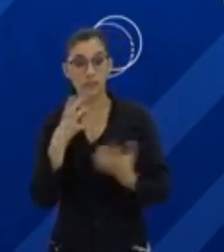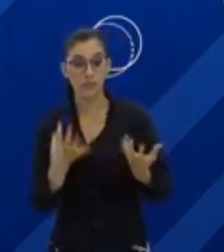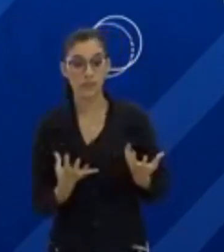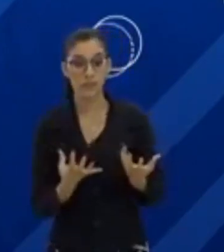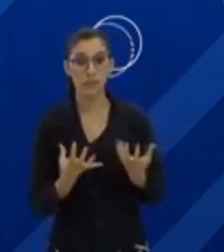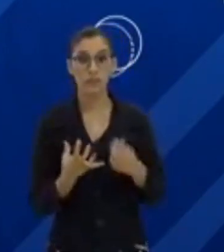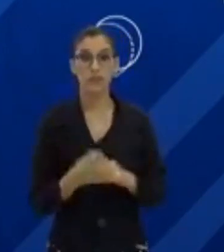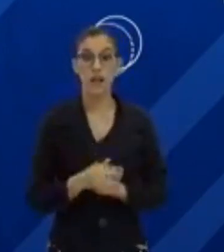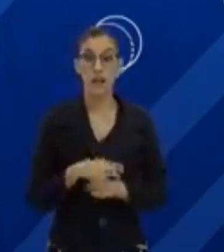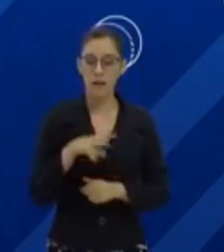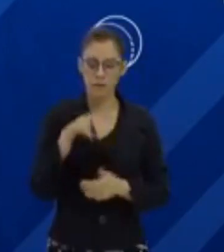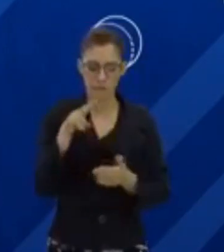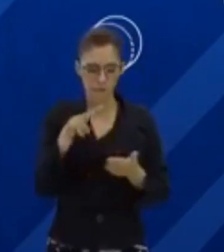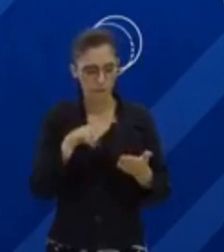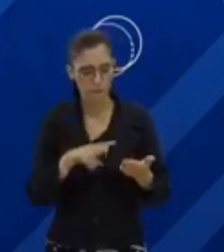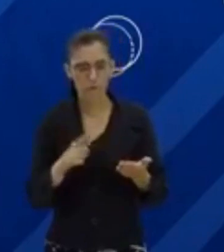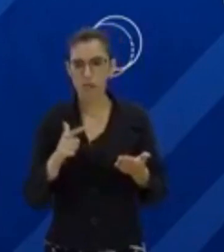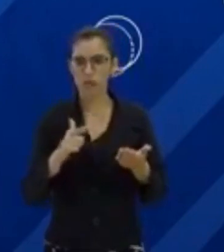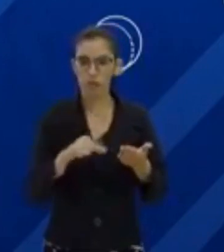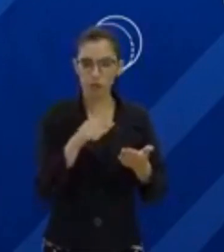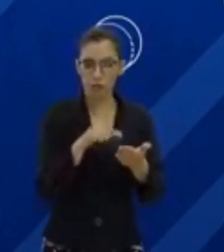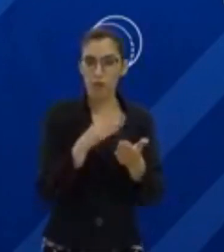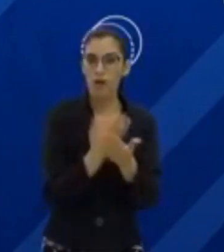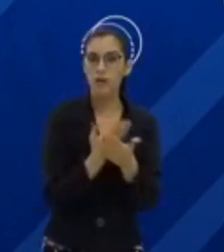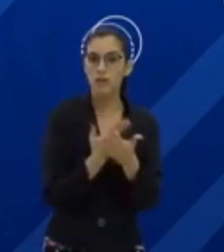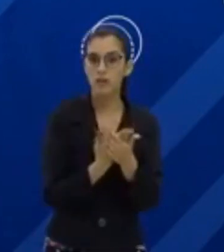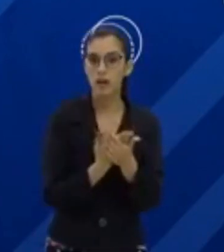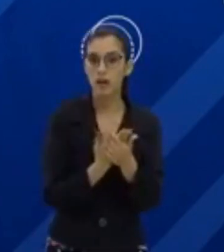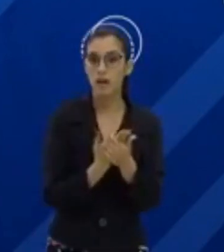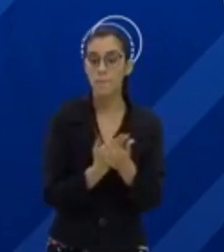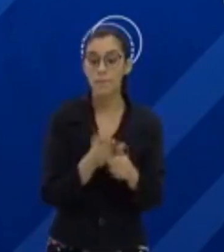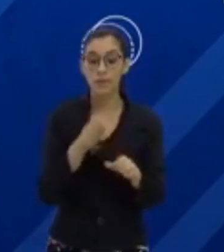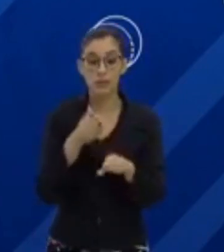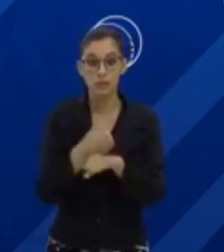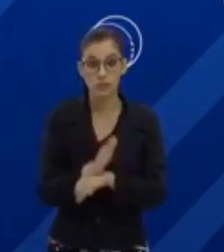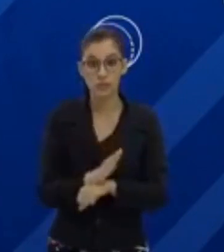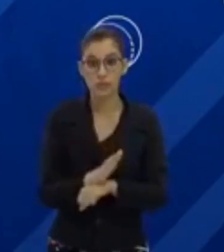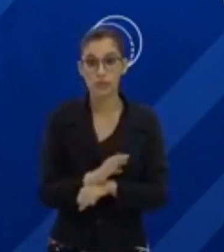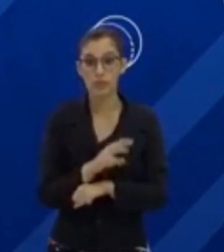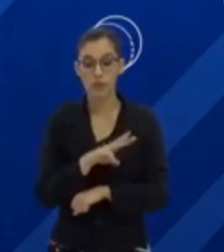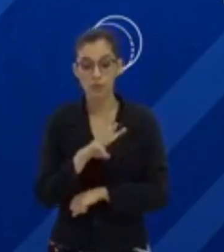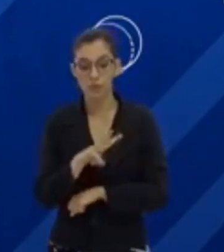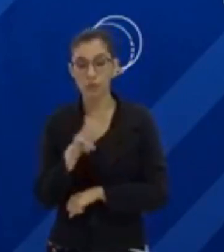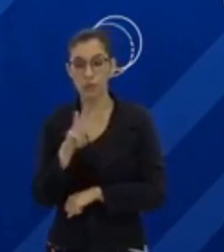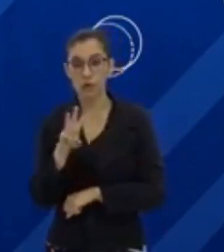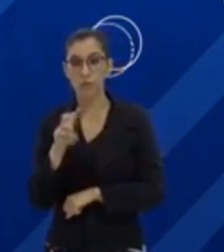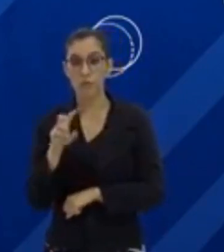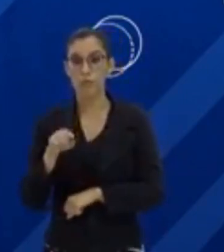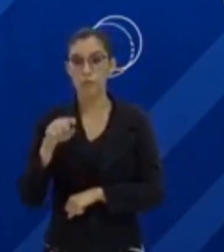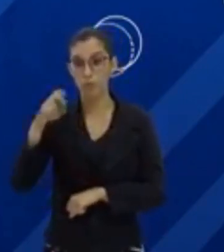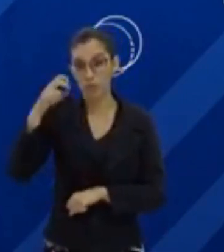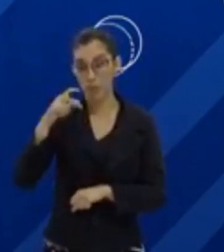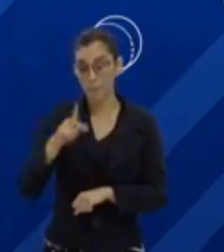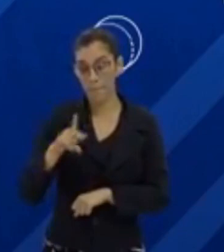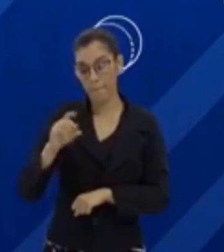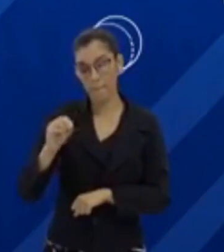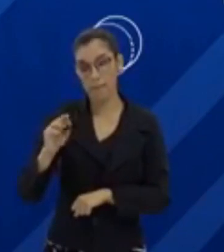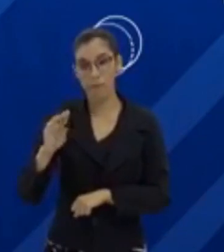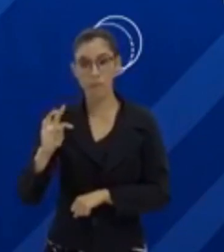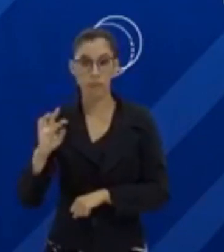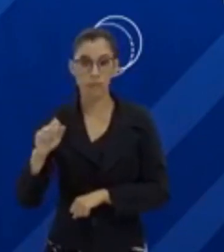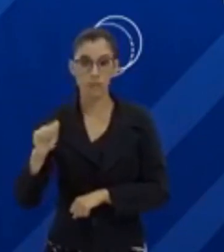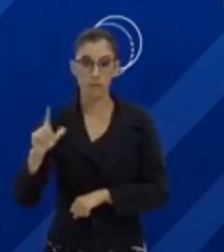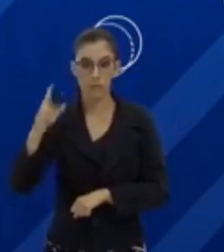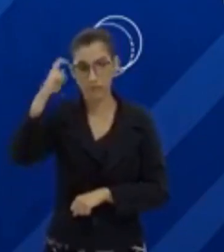outras aulas, basta que você entre no Portal Cultura, www.portalcultura.com.br,